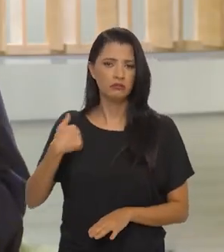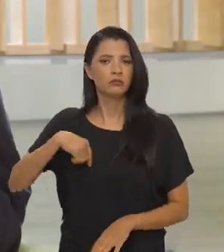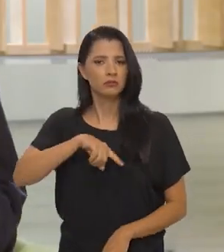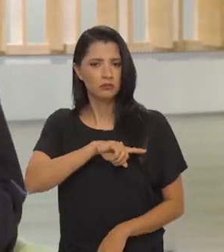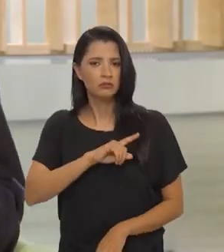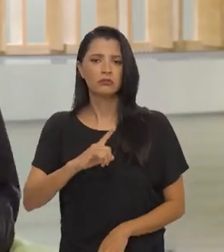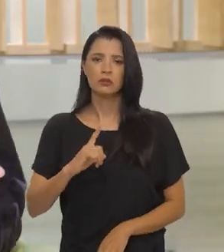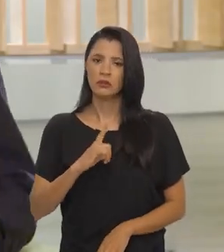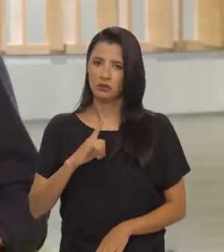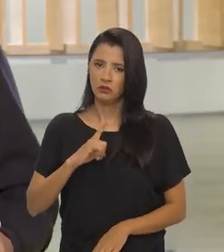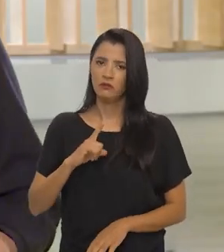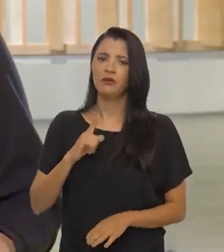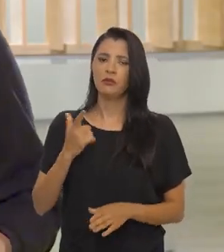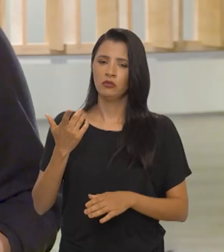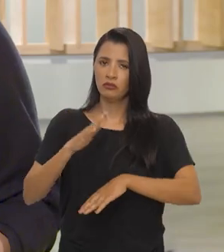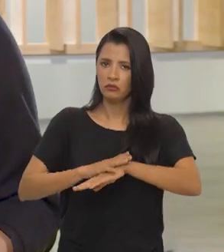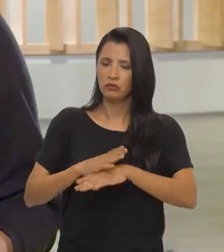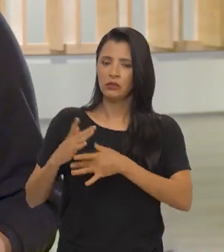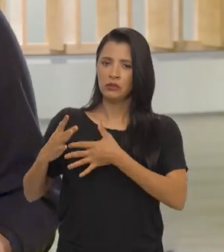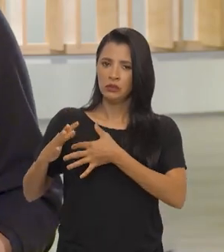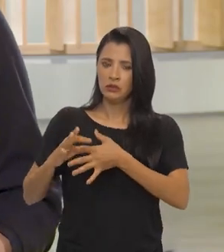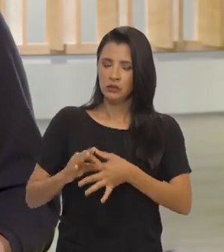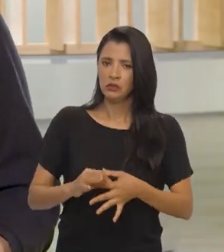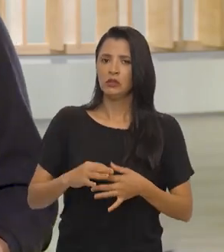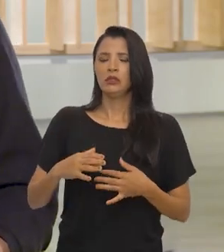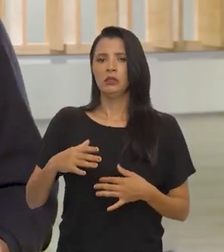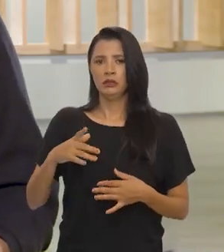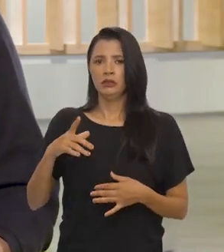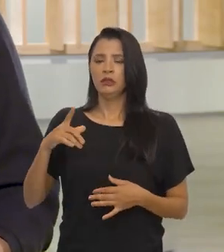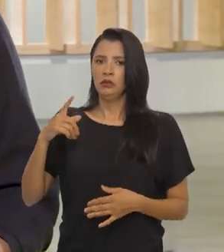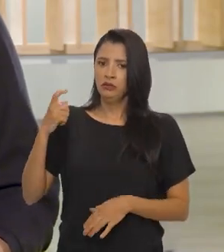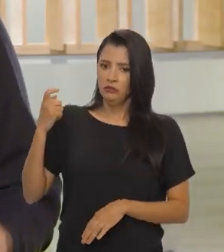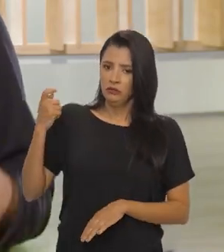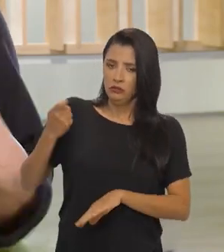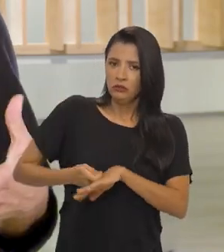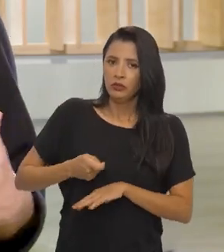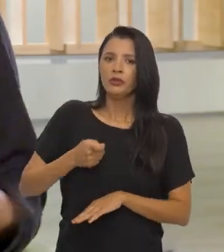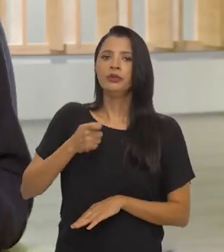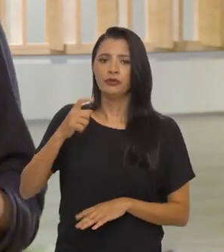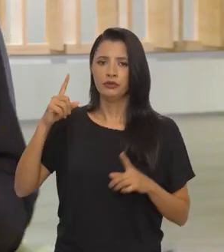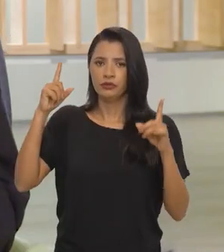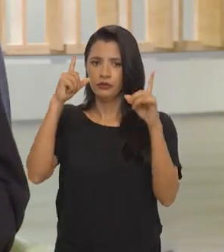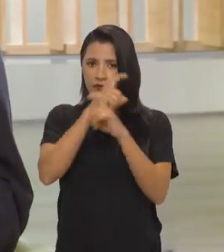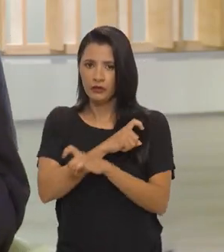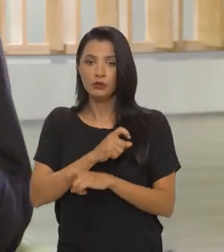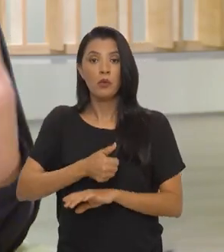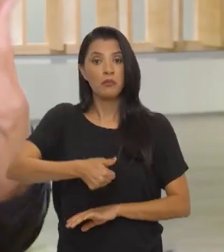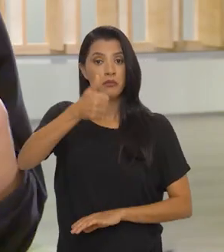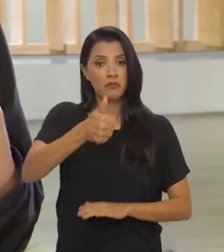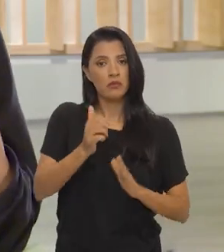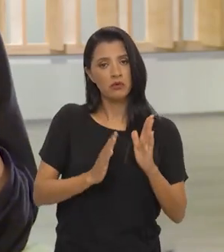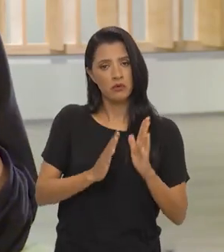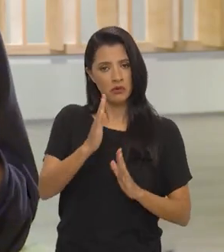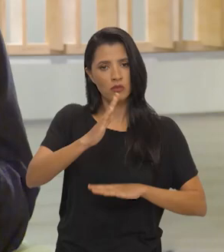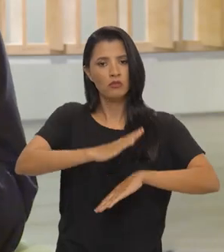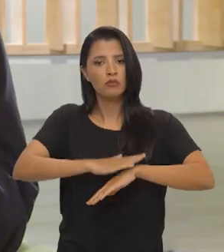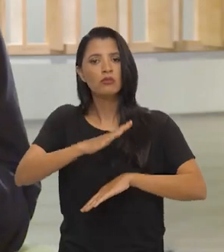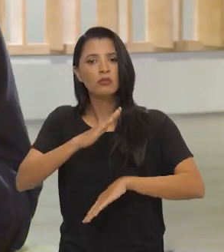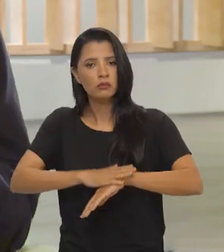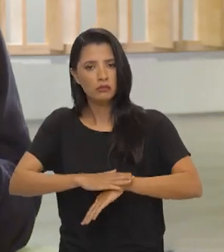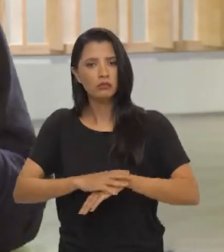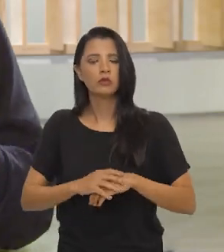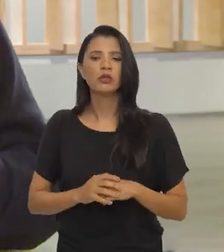Então, nós tivemos um panorama bastante duro de ataque direto. No primeiro momento,